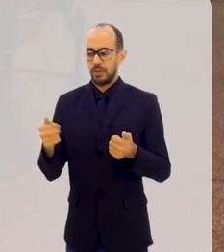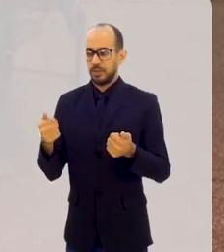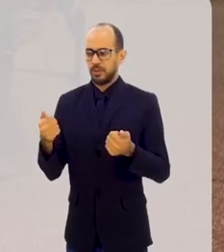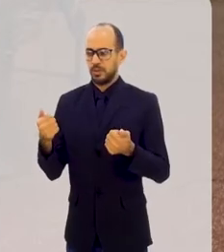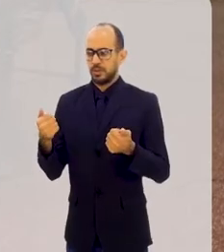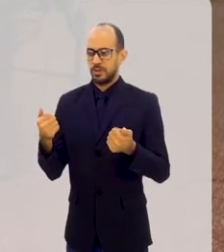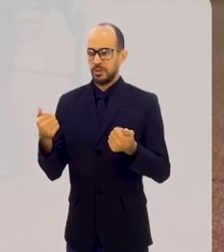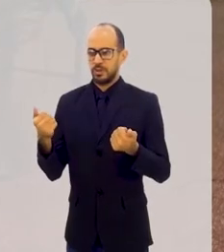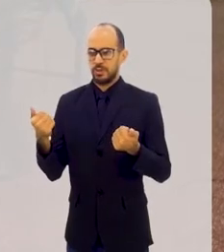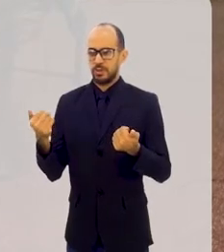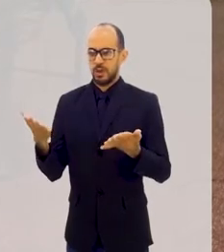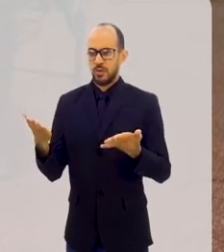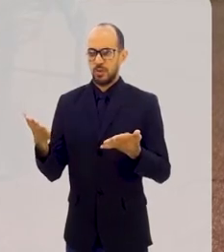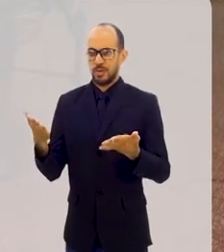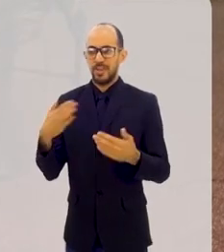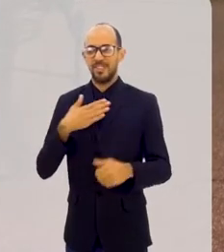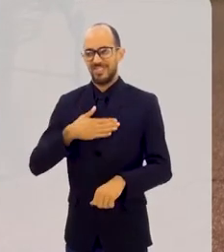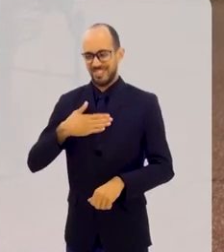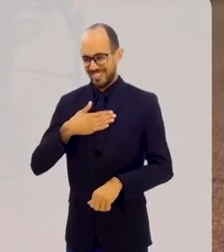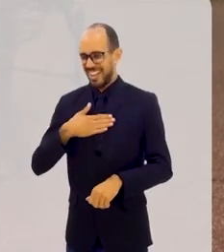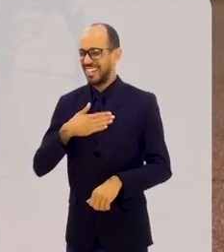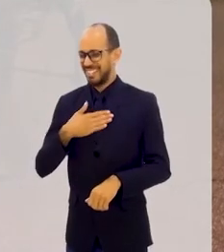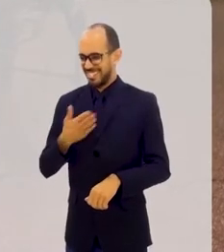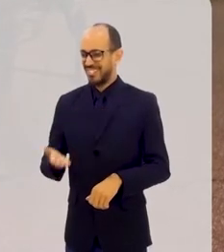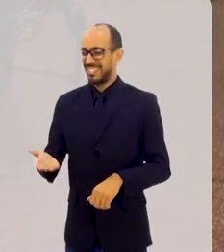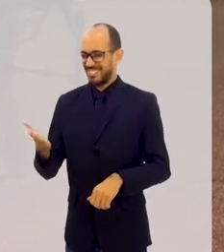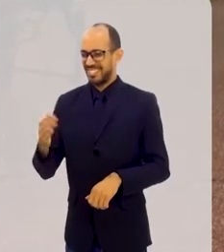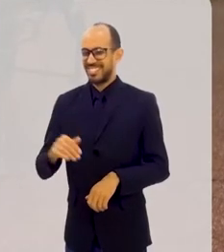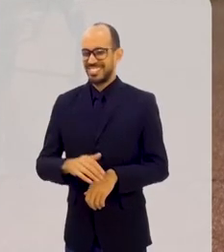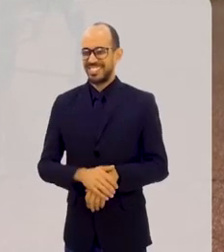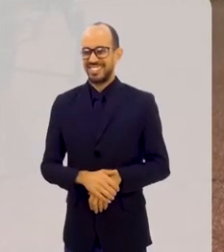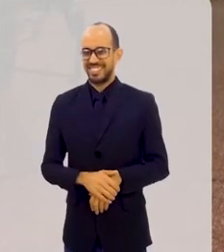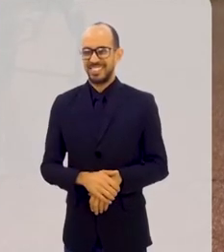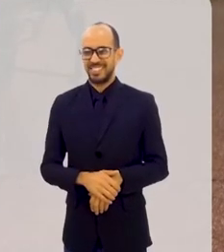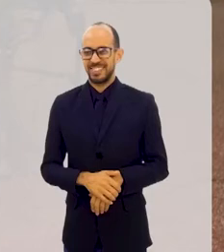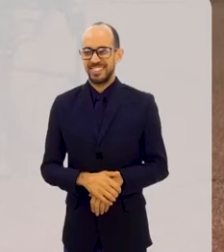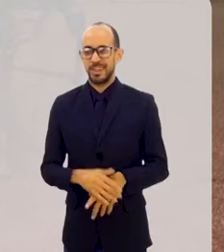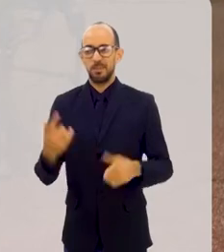rio, porque eu queria que você seja a